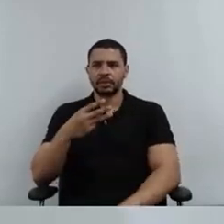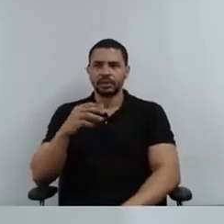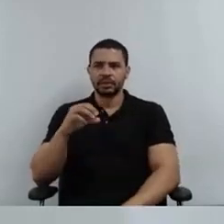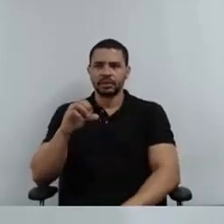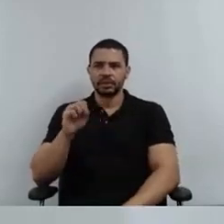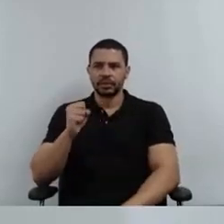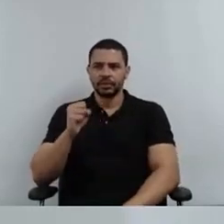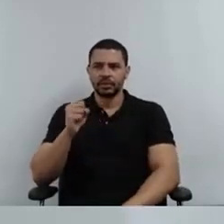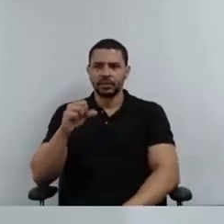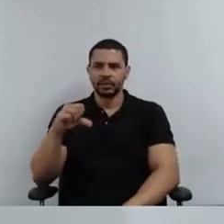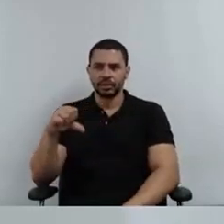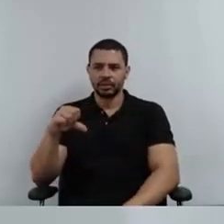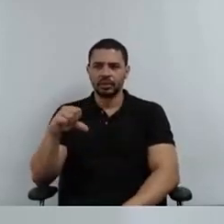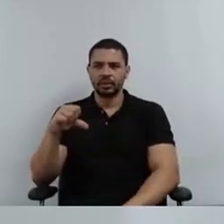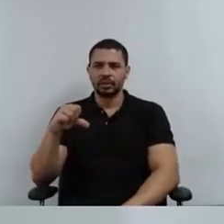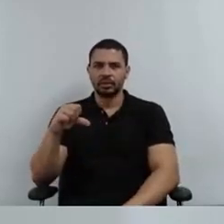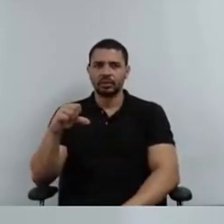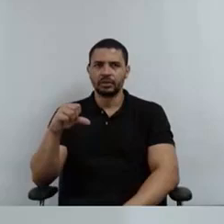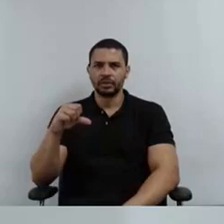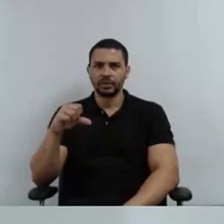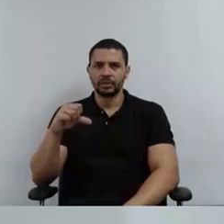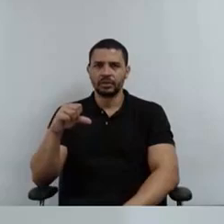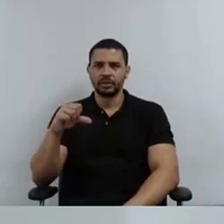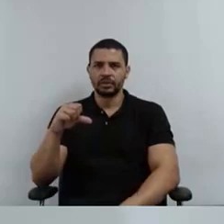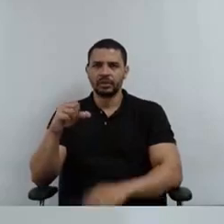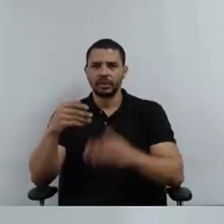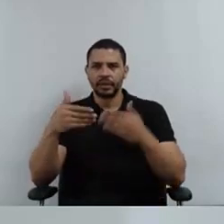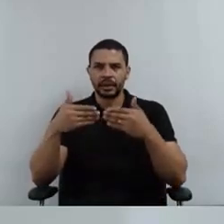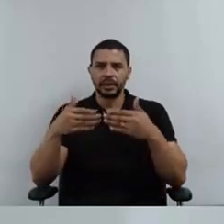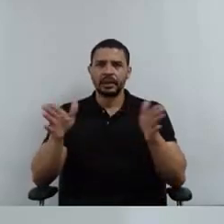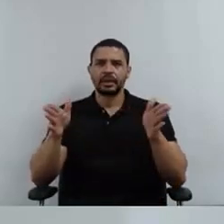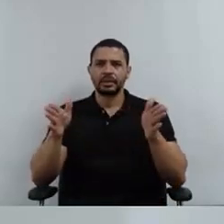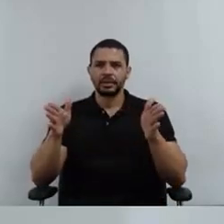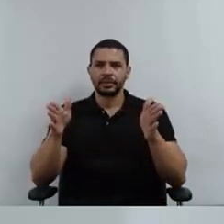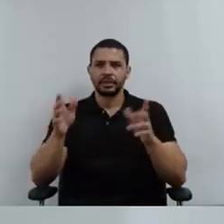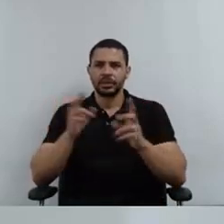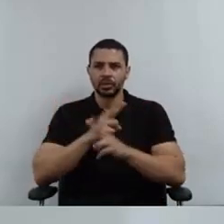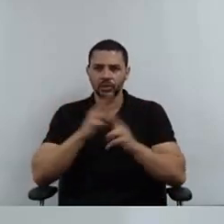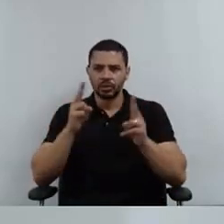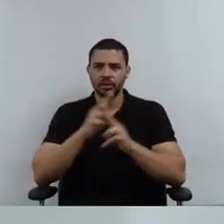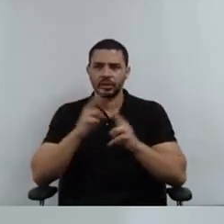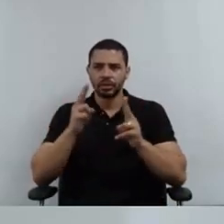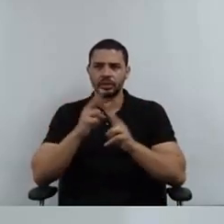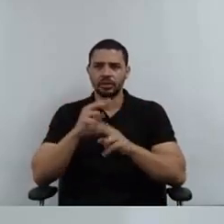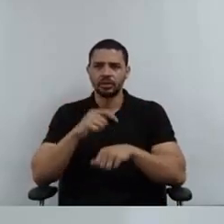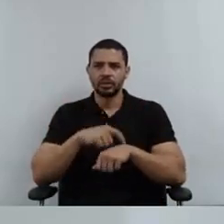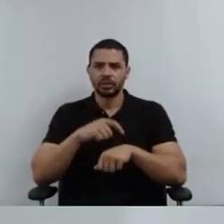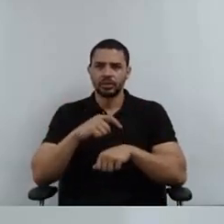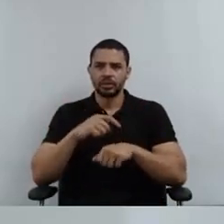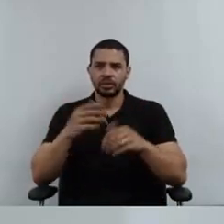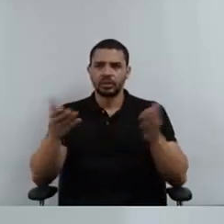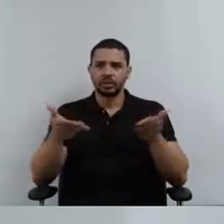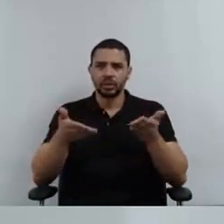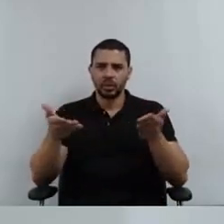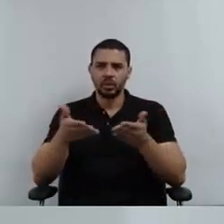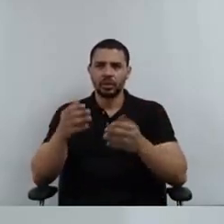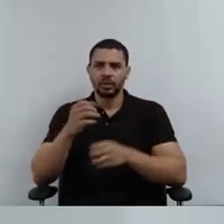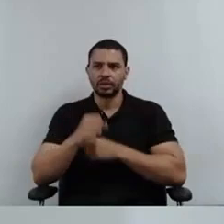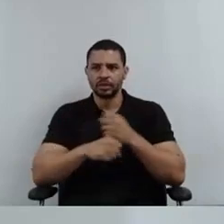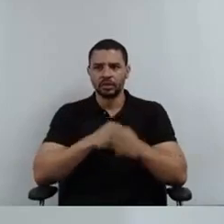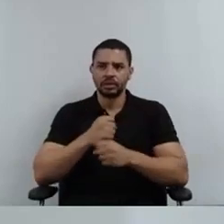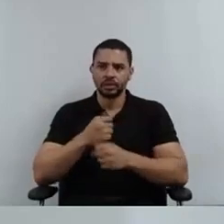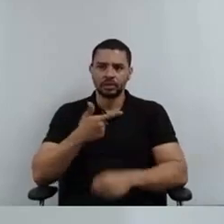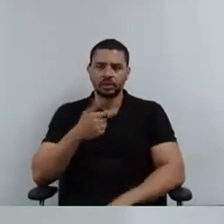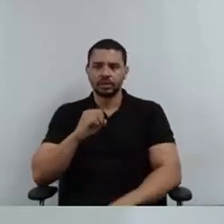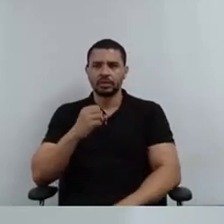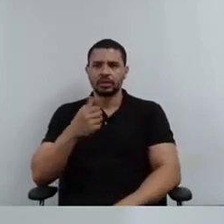permitindo que o DRH abra imediatamente o processo de progressão 2024. E a gente se coloca novamente à disposição